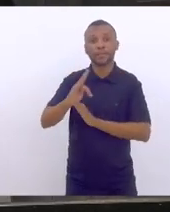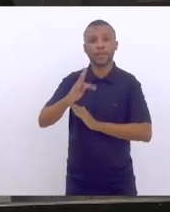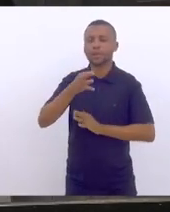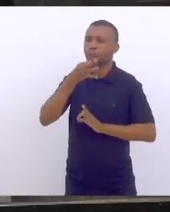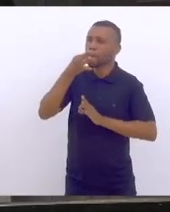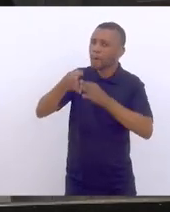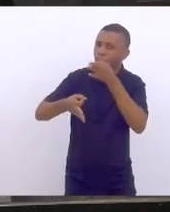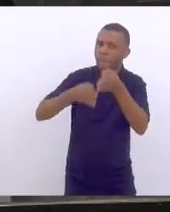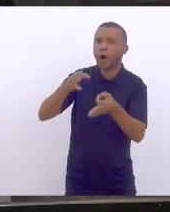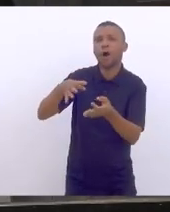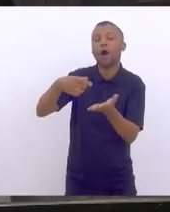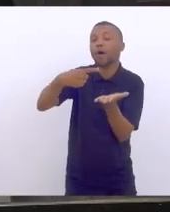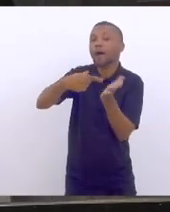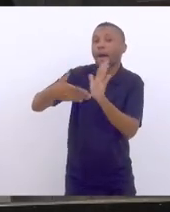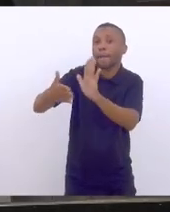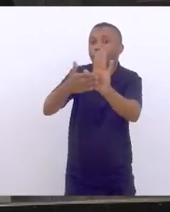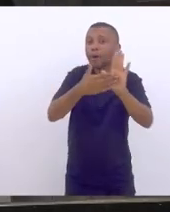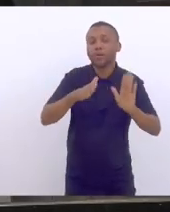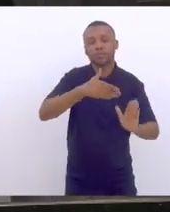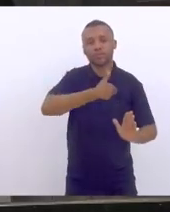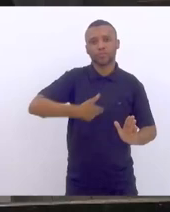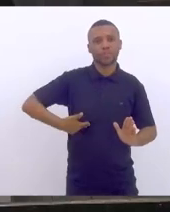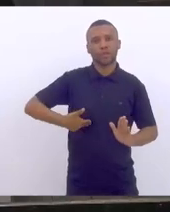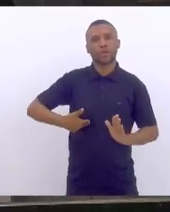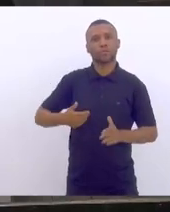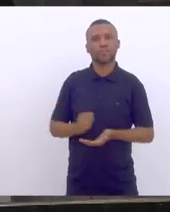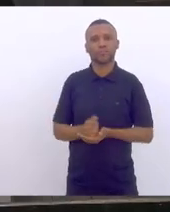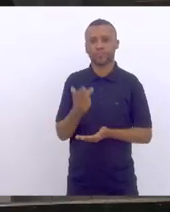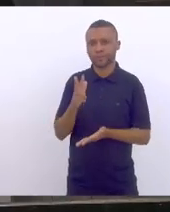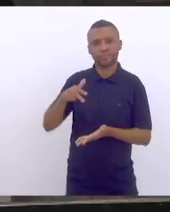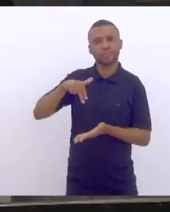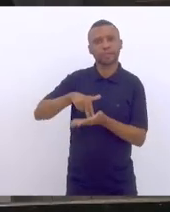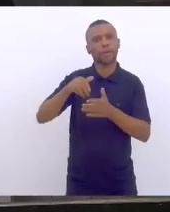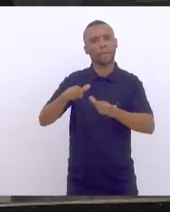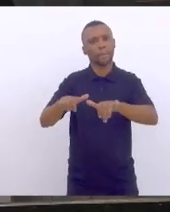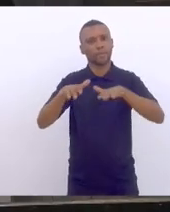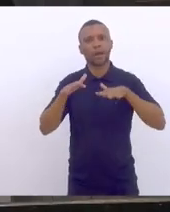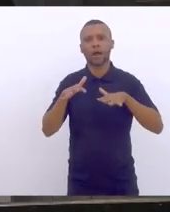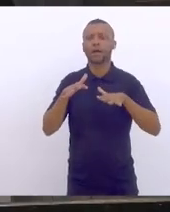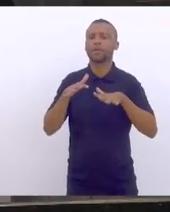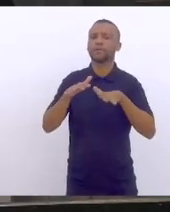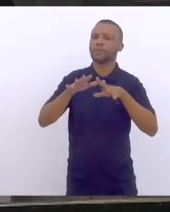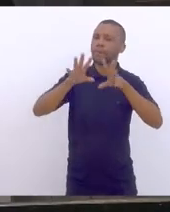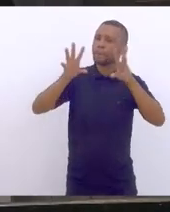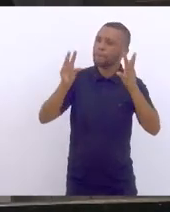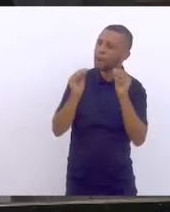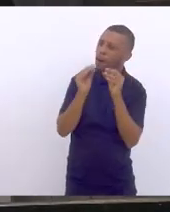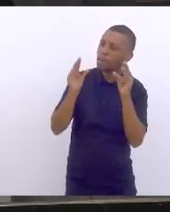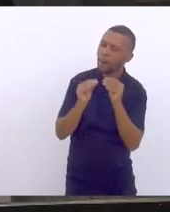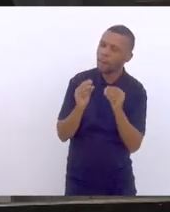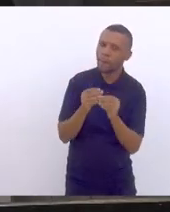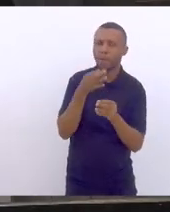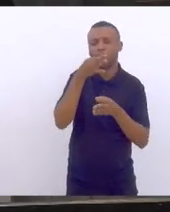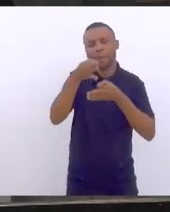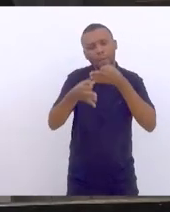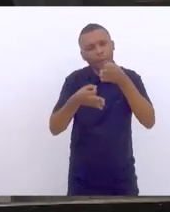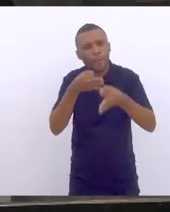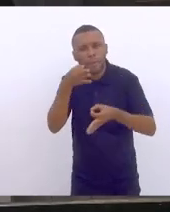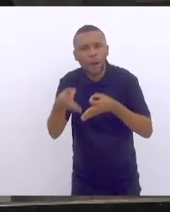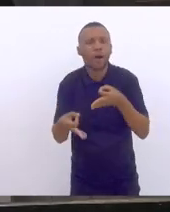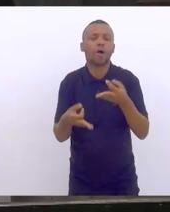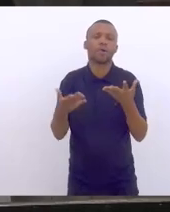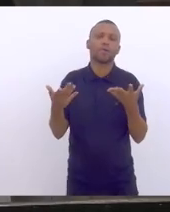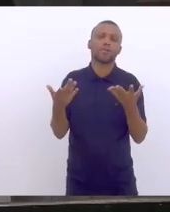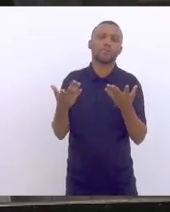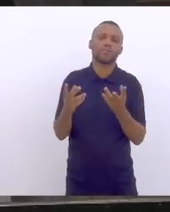à agenda do governo, fazia, inclusive, aqui em plenário, várias considerações, críticas, ponderações, ressalvas,